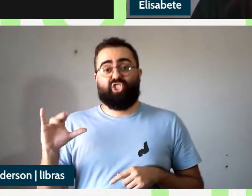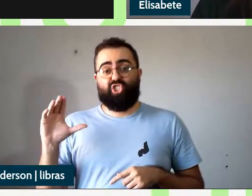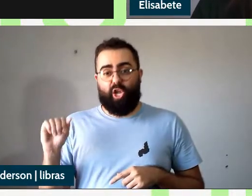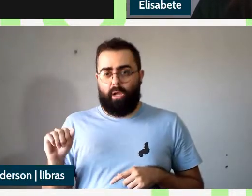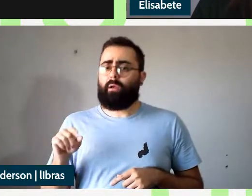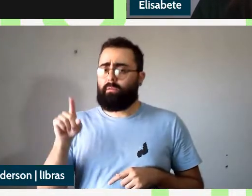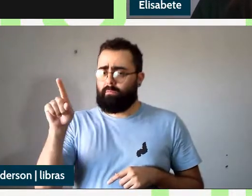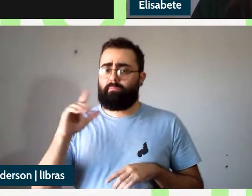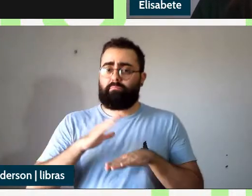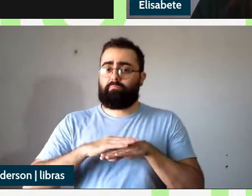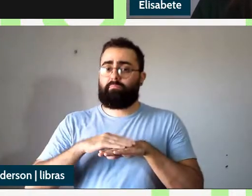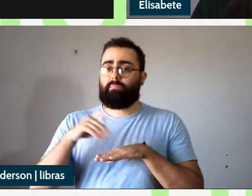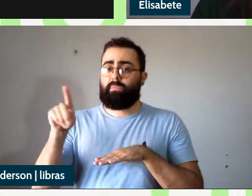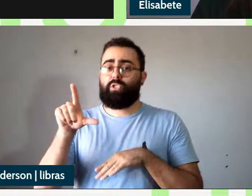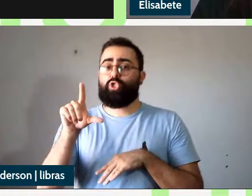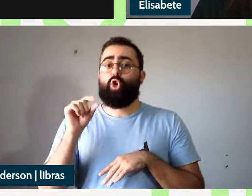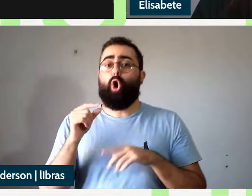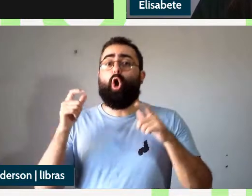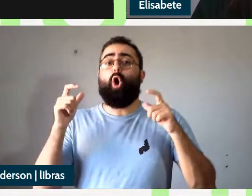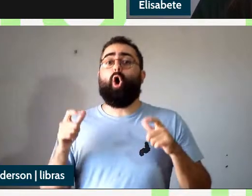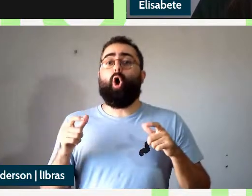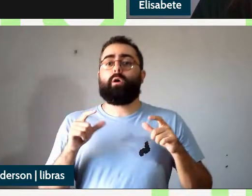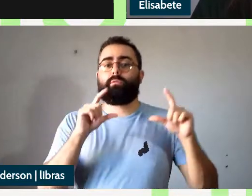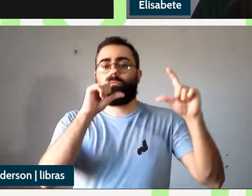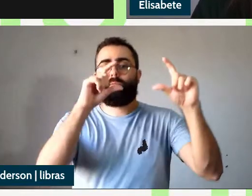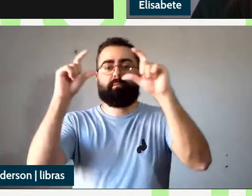arquivo ah tá